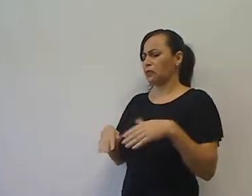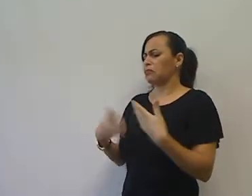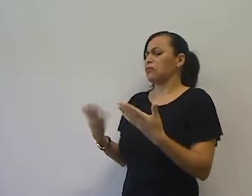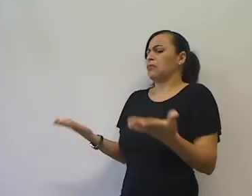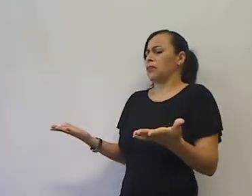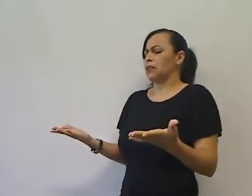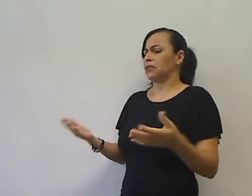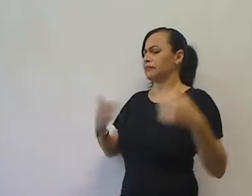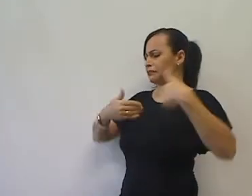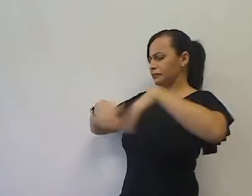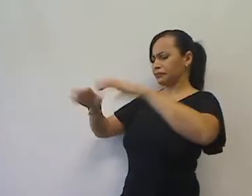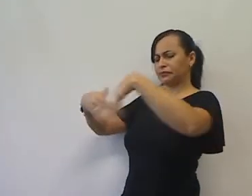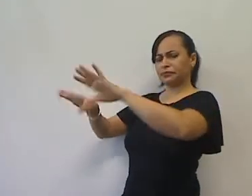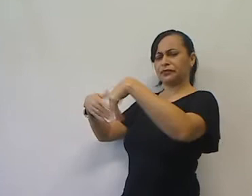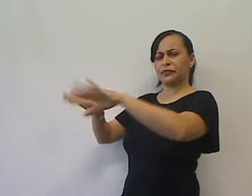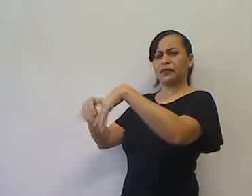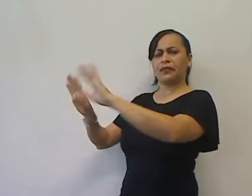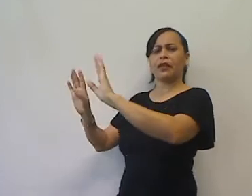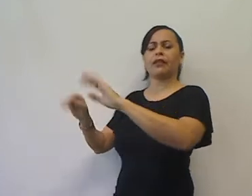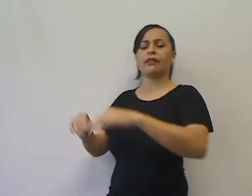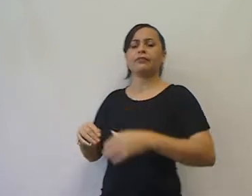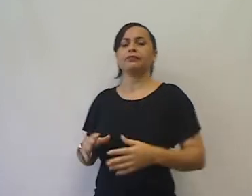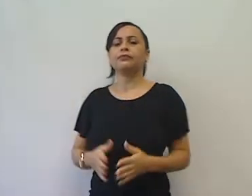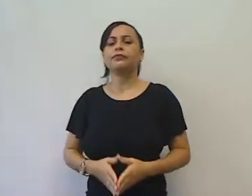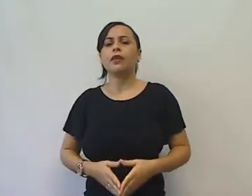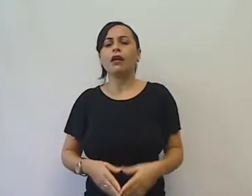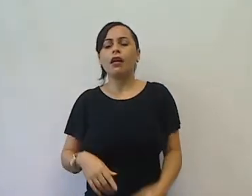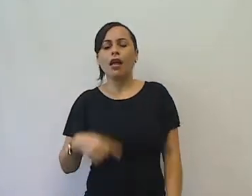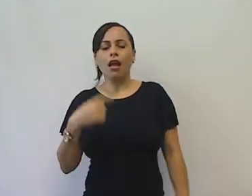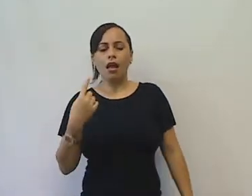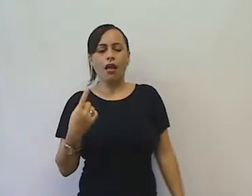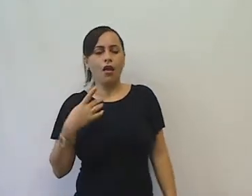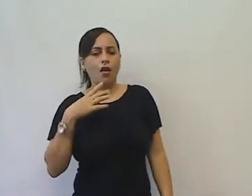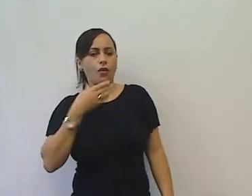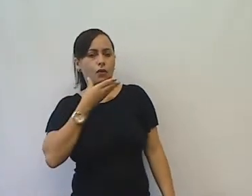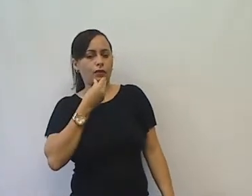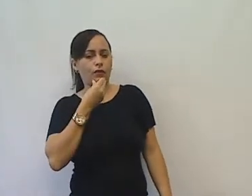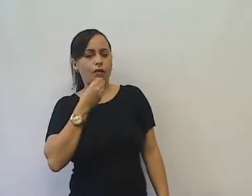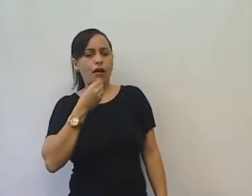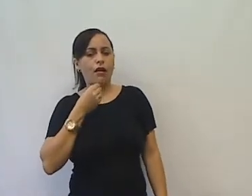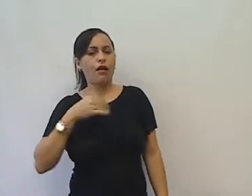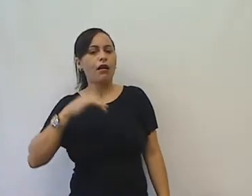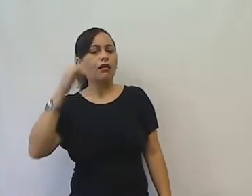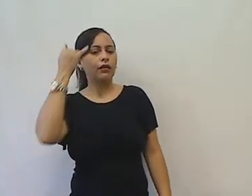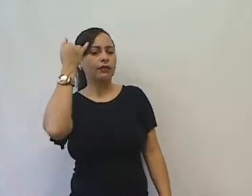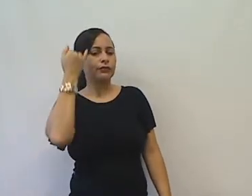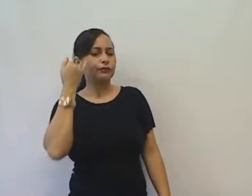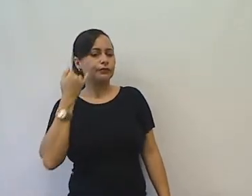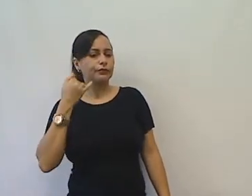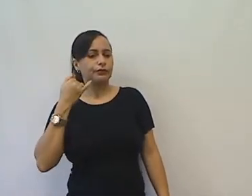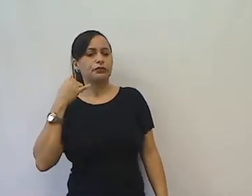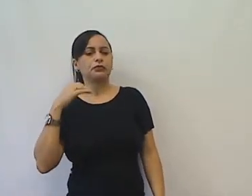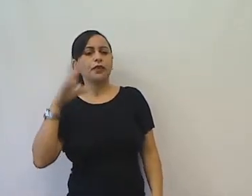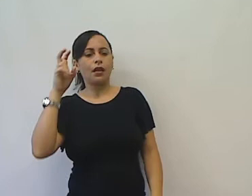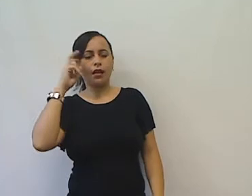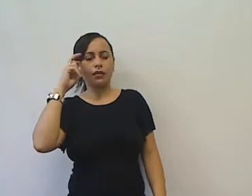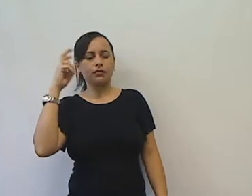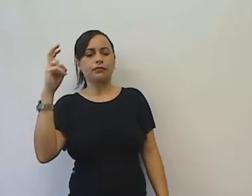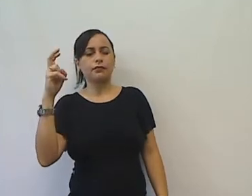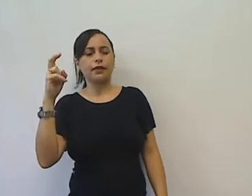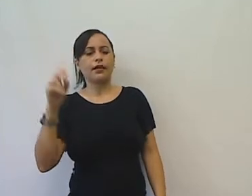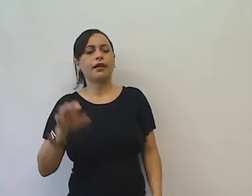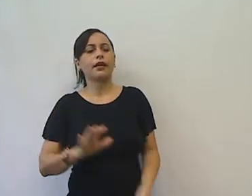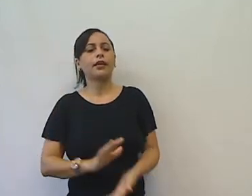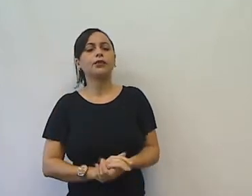licença, pode se retirar. Ele, muito esperto, calma minha bela senhora, só estou com